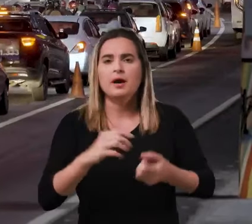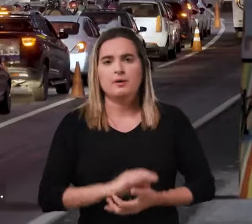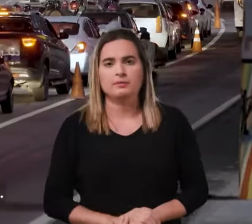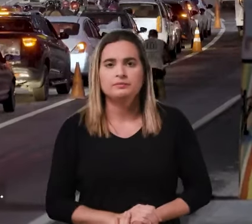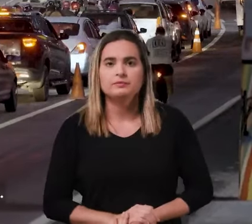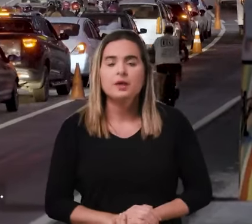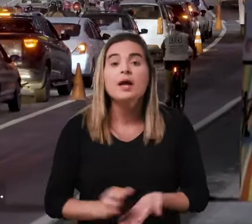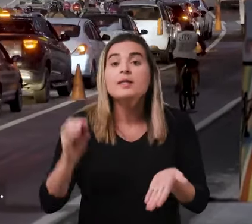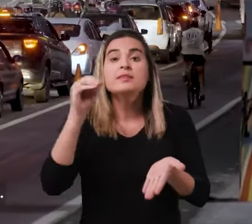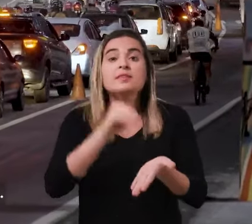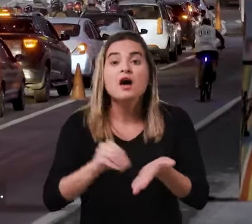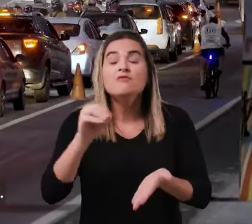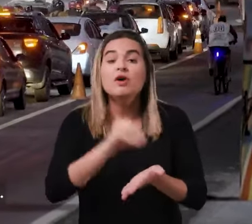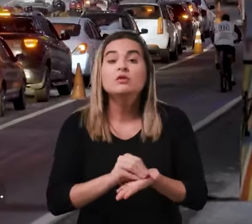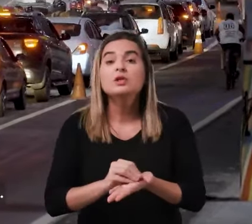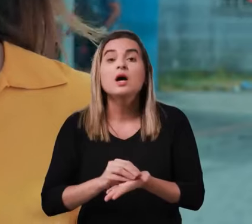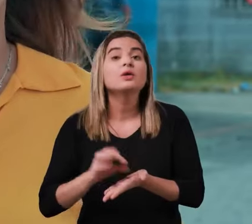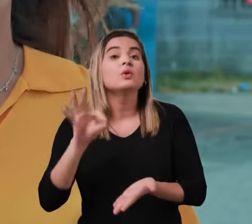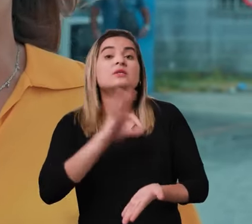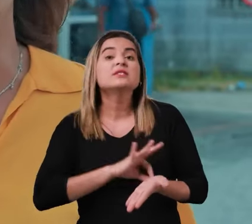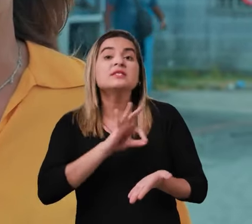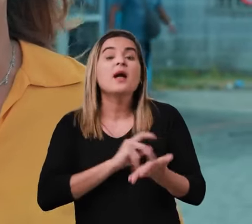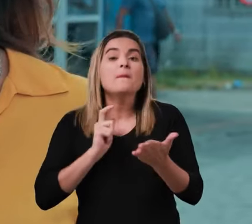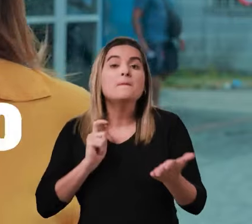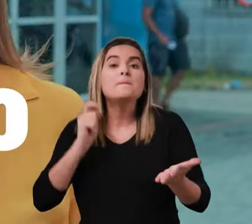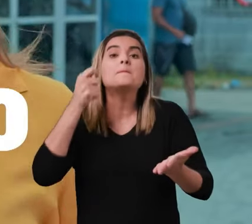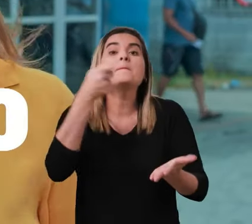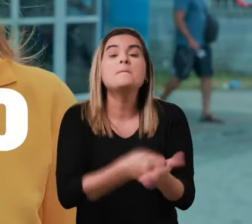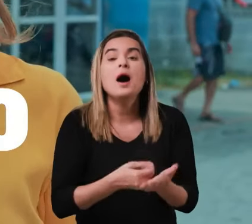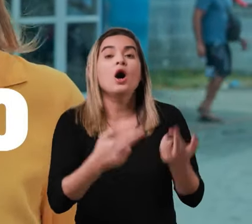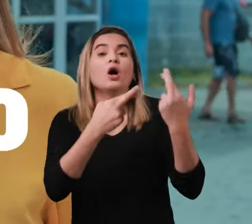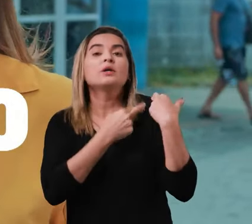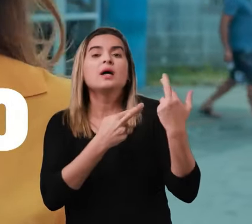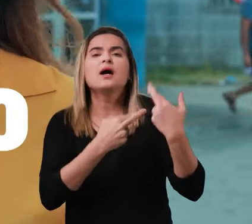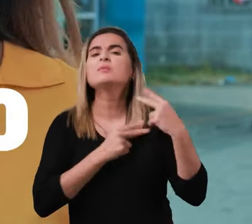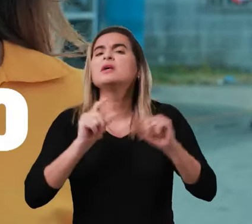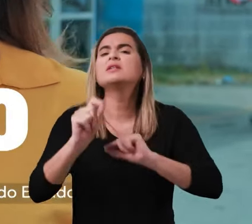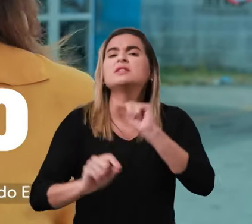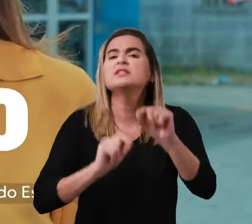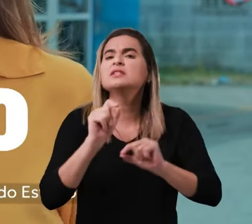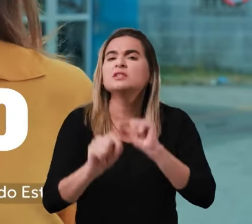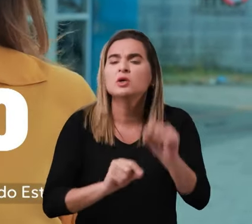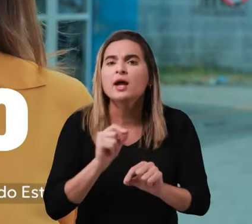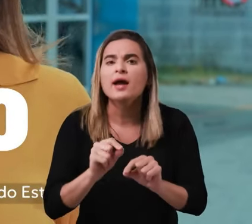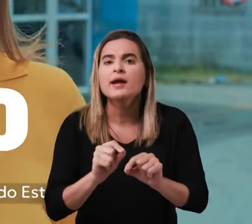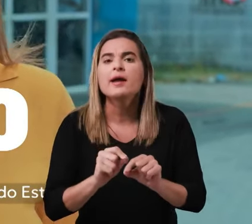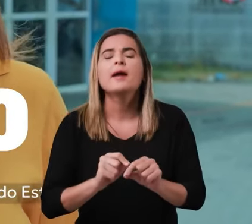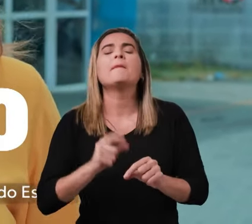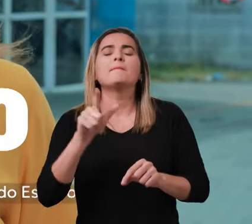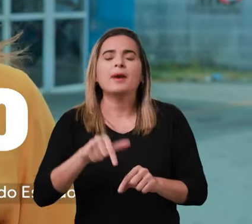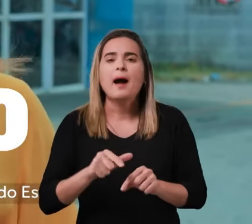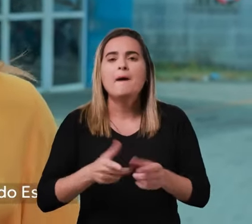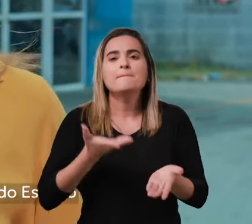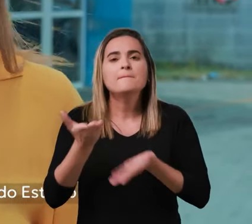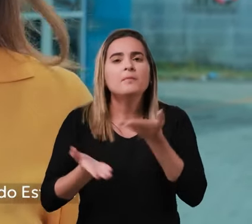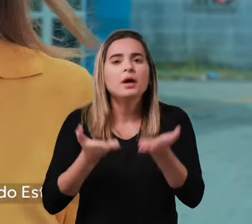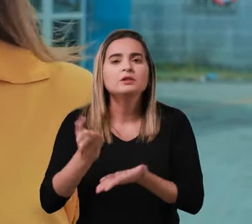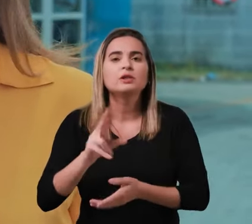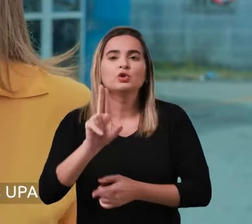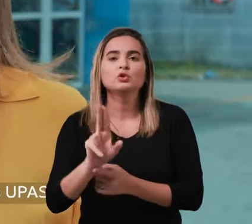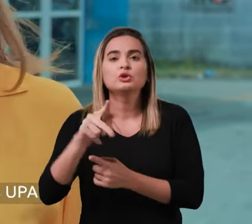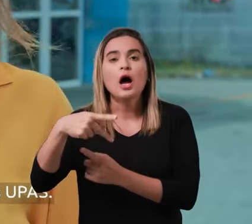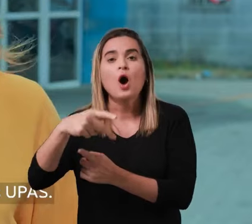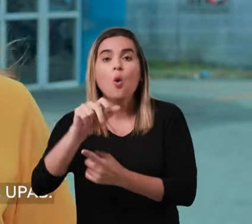em engarrafamentos demorados. Estão devendo o pagamento da parte de responsabilidade do governo do Estado